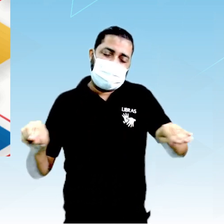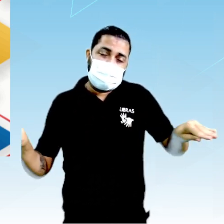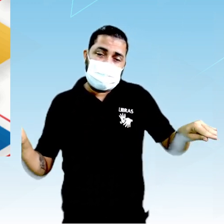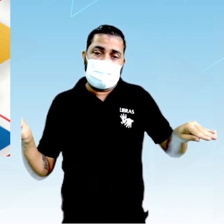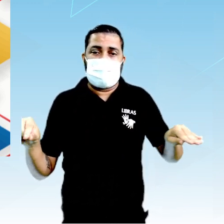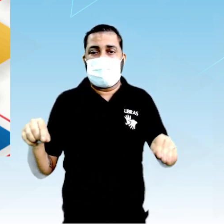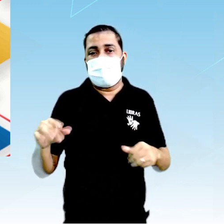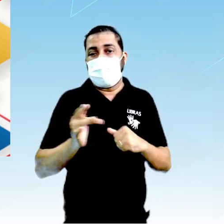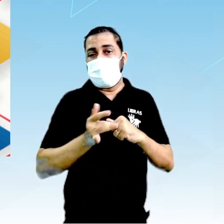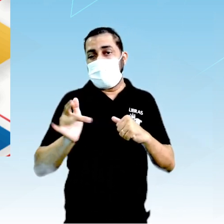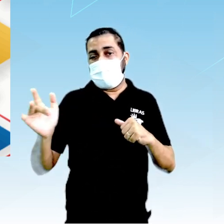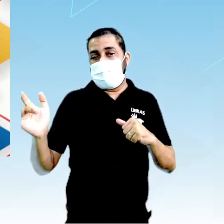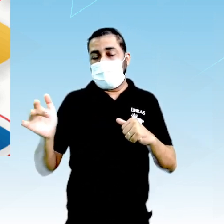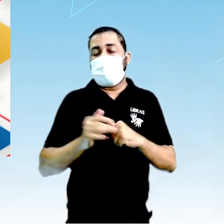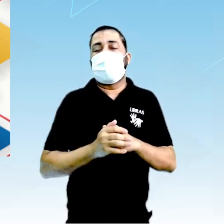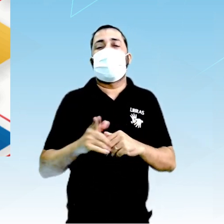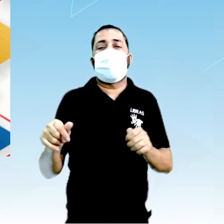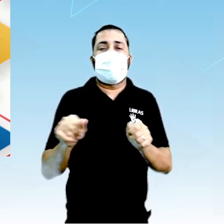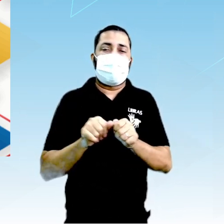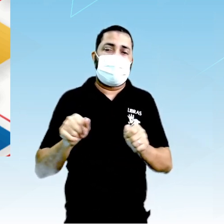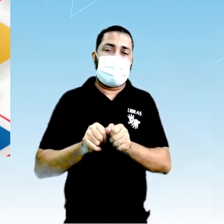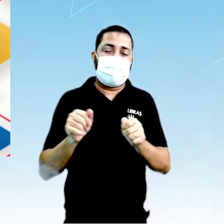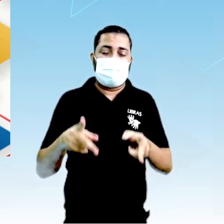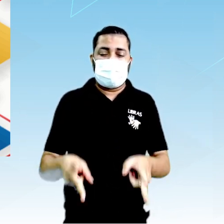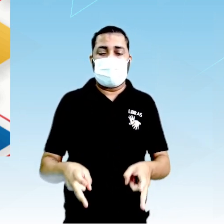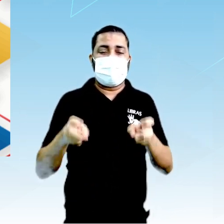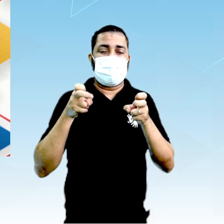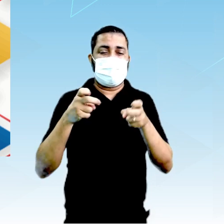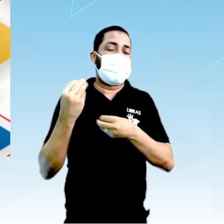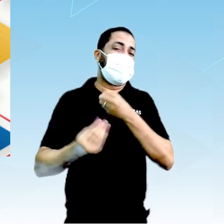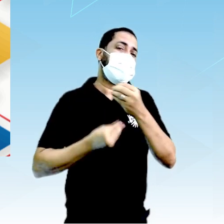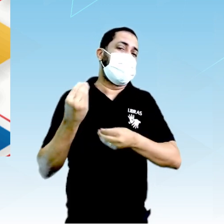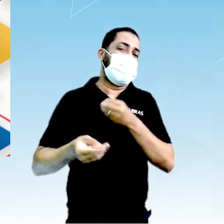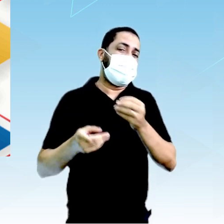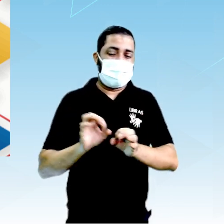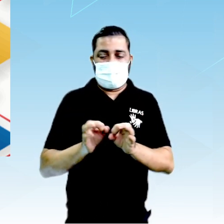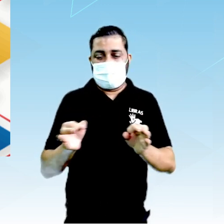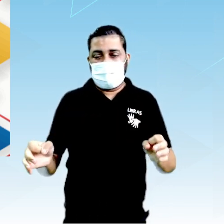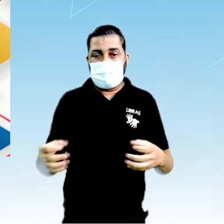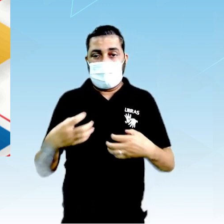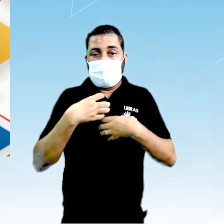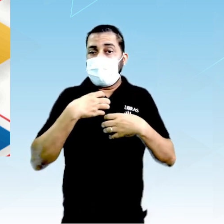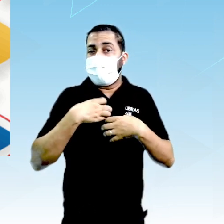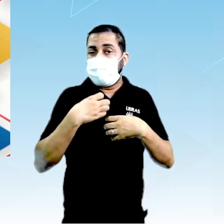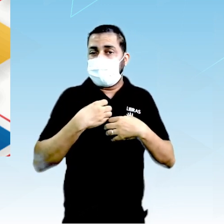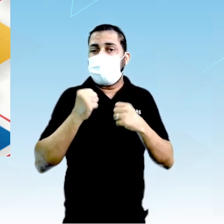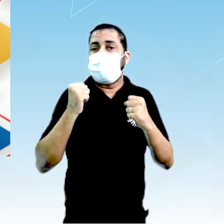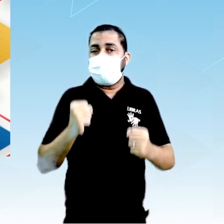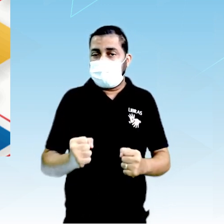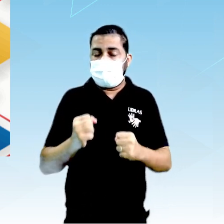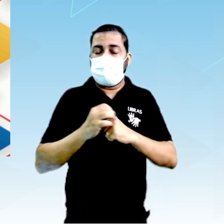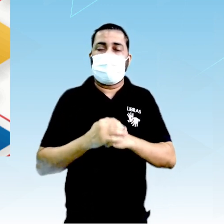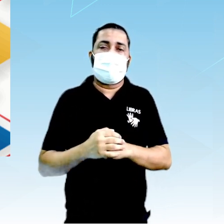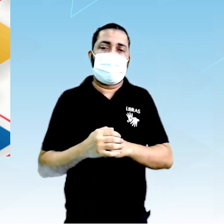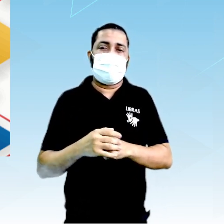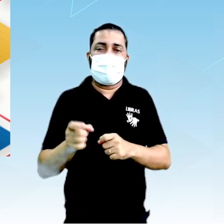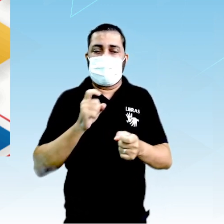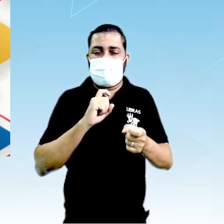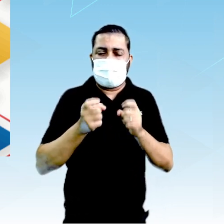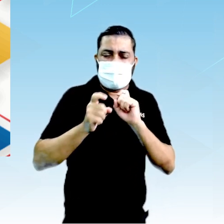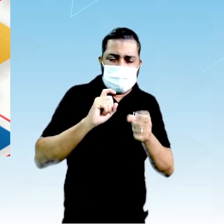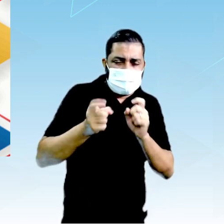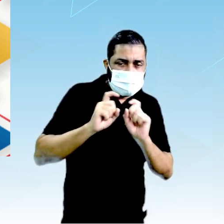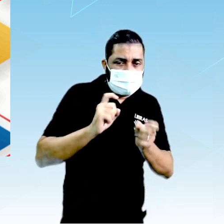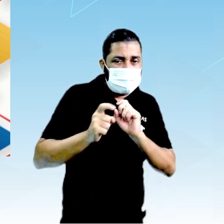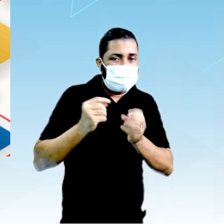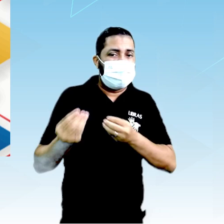Então esse bombardeio faz com que ele observe como essas partículas se comportam e possam discutir sobre